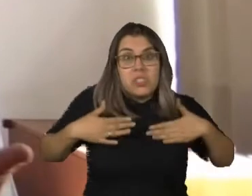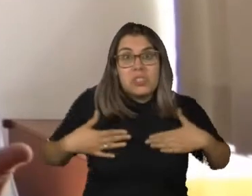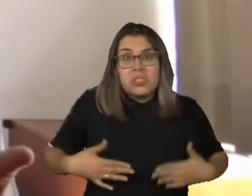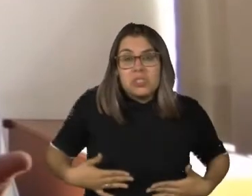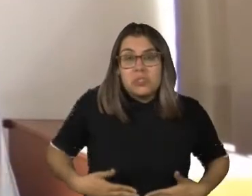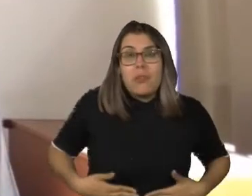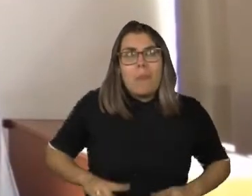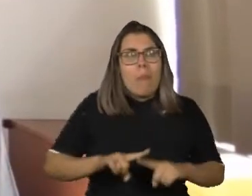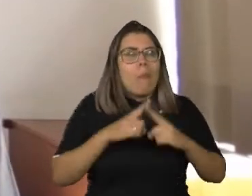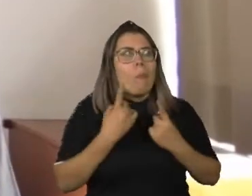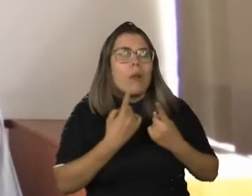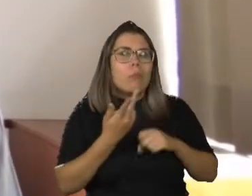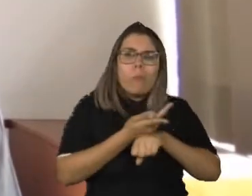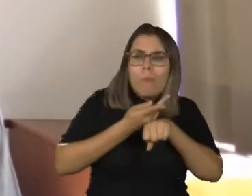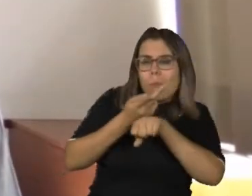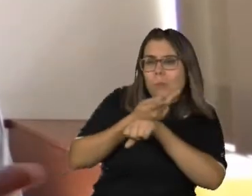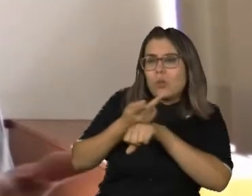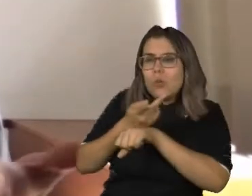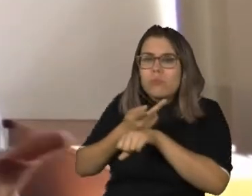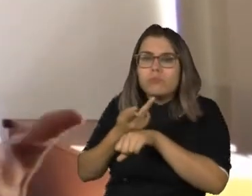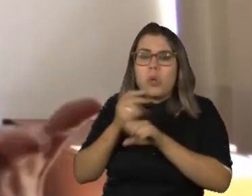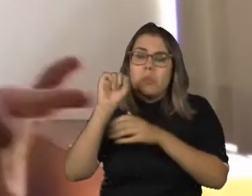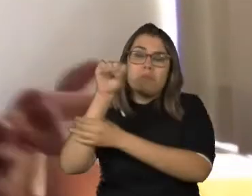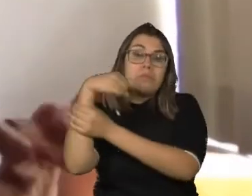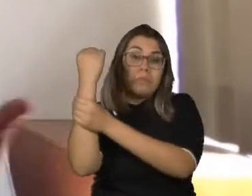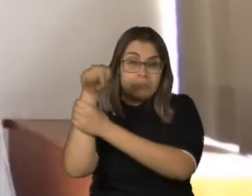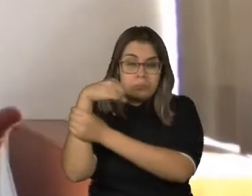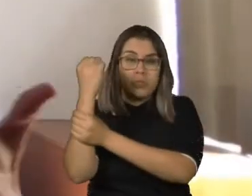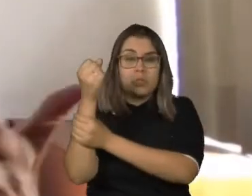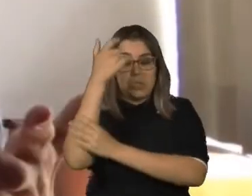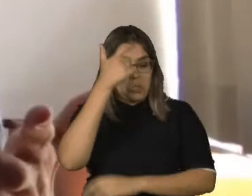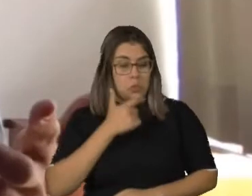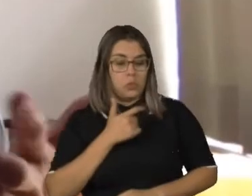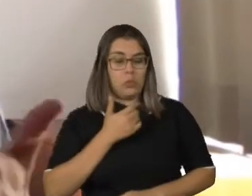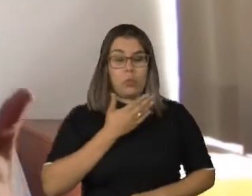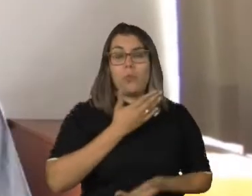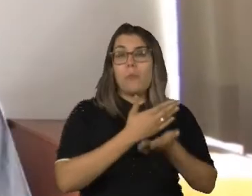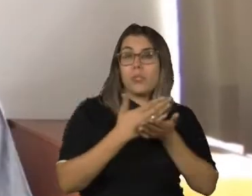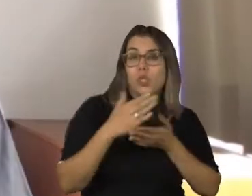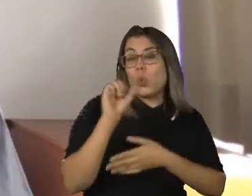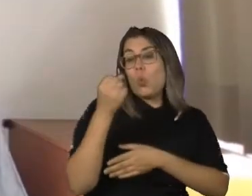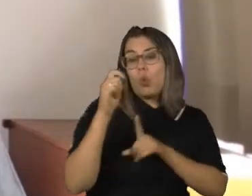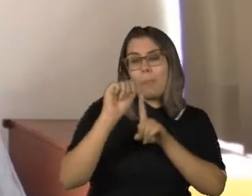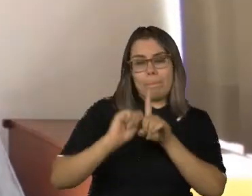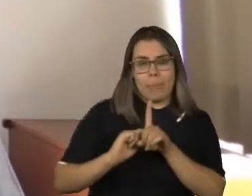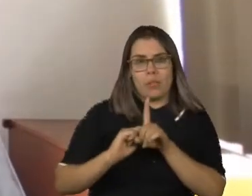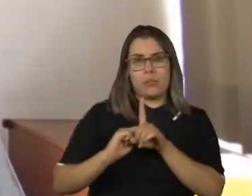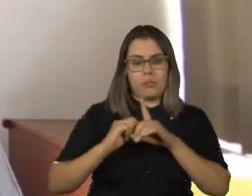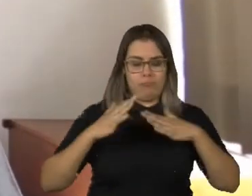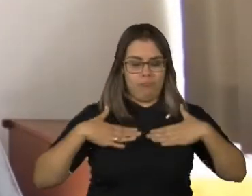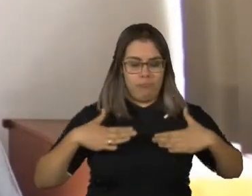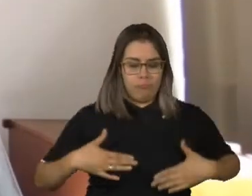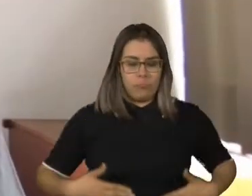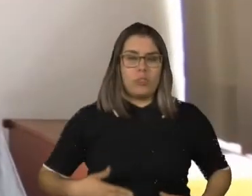o caminho indicado foi começar a fazer físico, fono e teóra. Eu comecei com oito meses. Então, eu posso dizer que eu